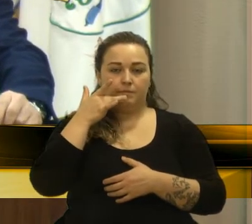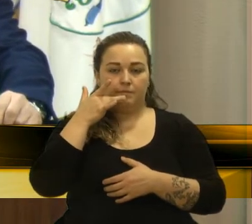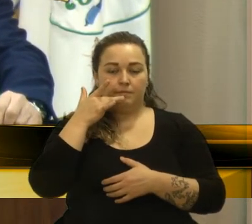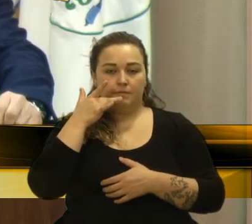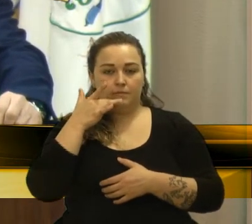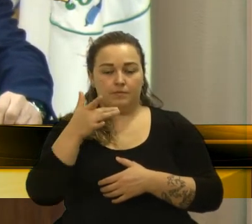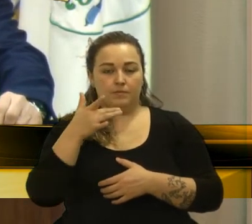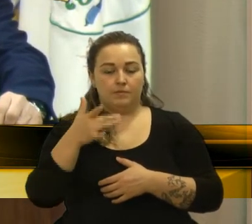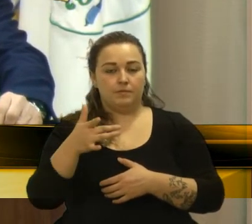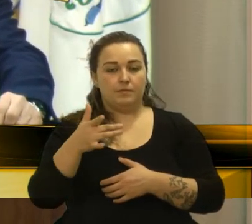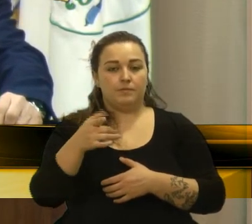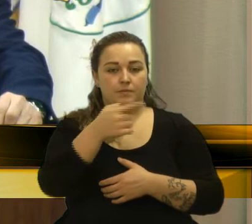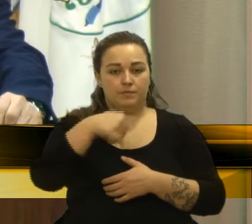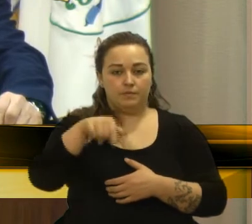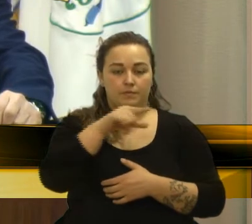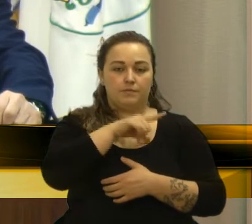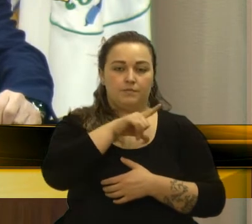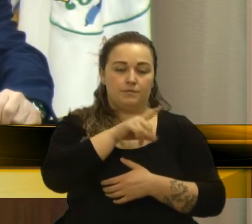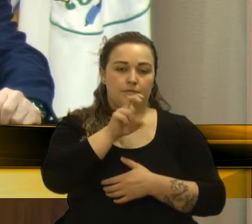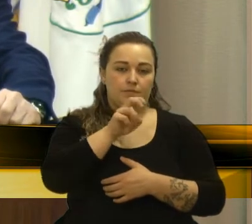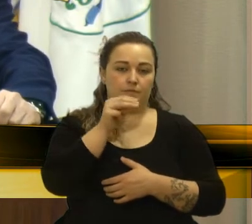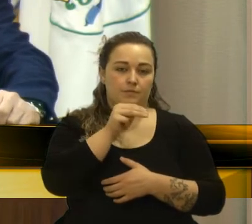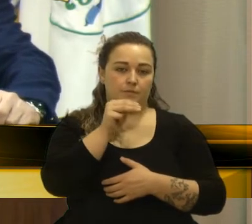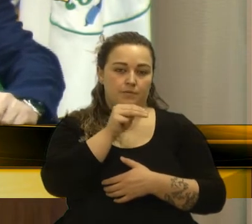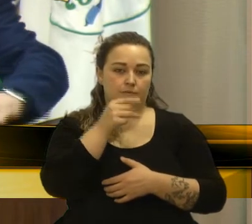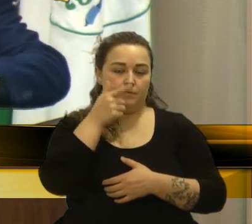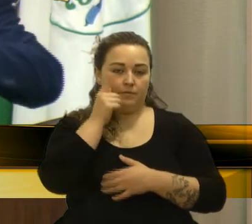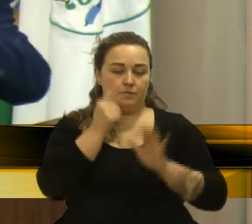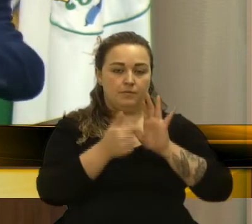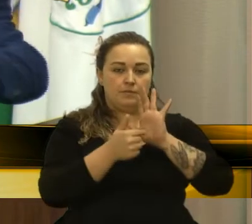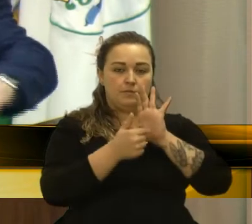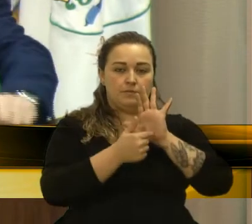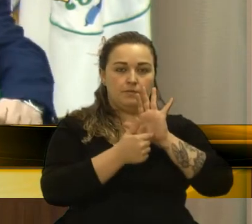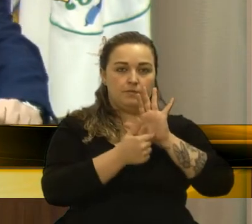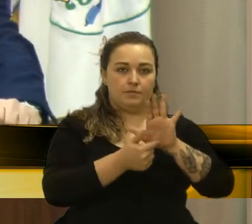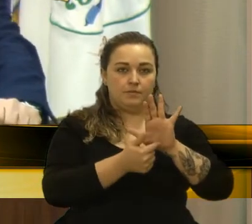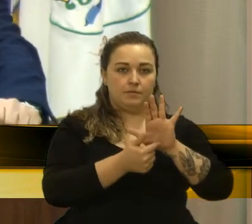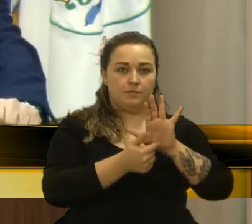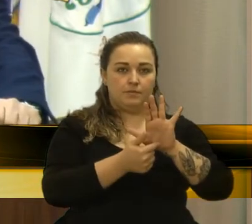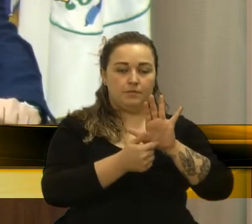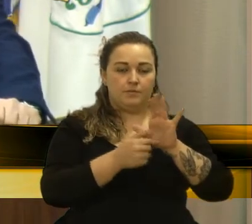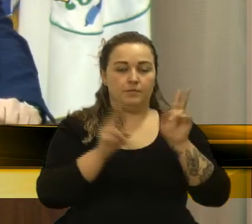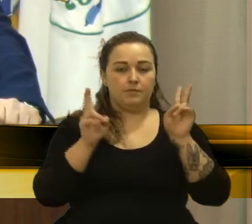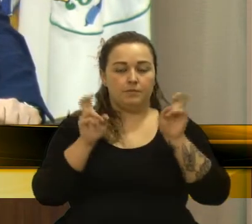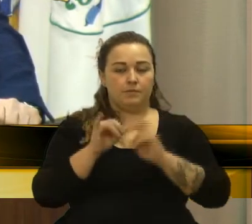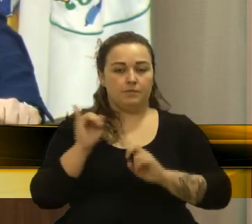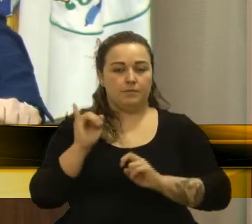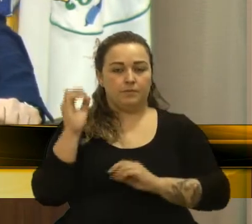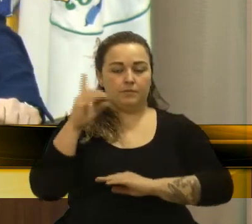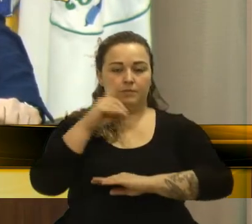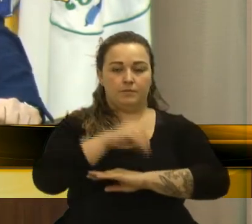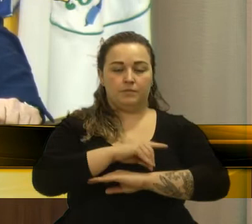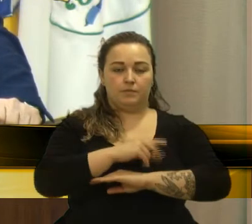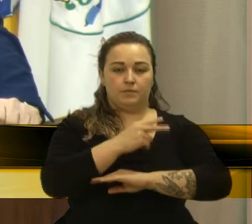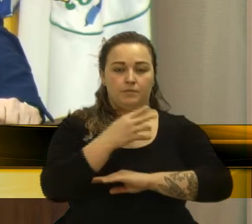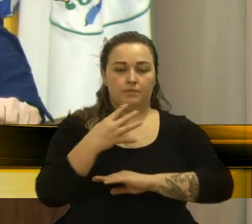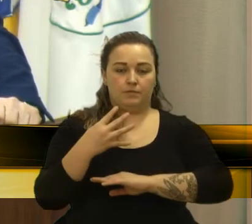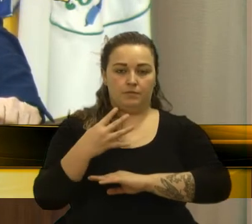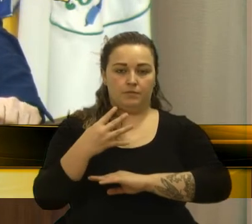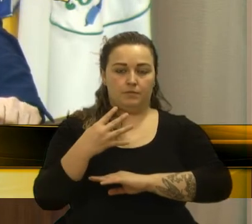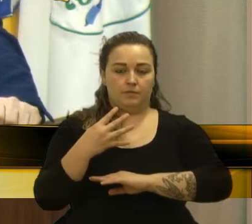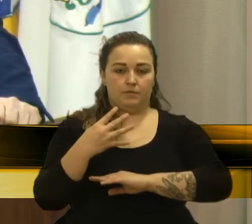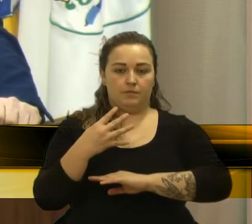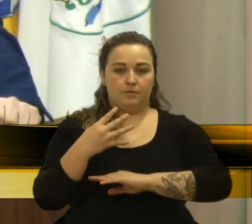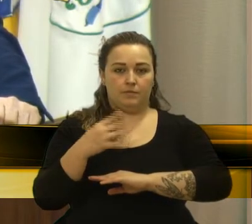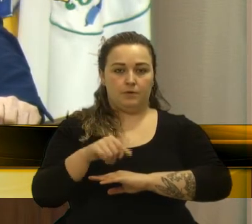de cinco minutos para que estivéssemos no dia 24, estejamos no dia 24, no próximo